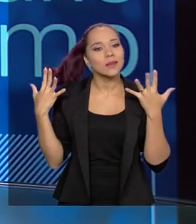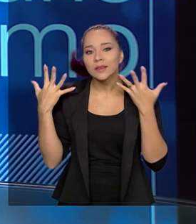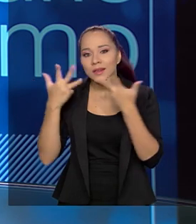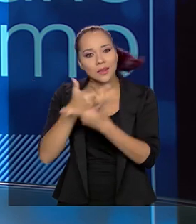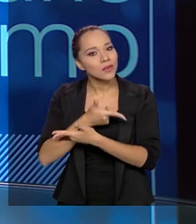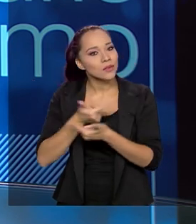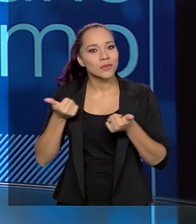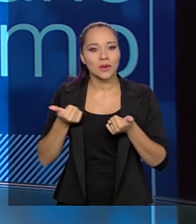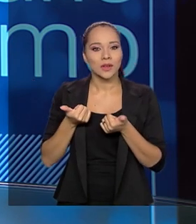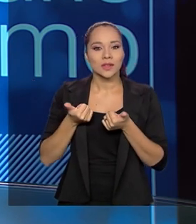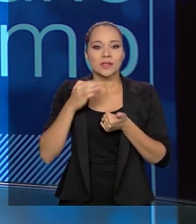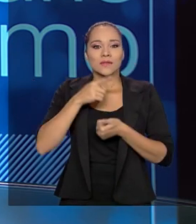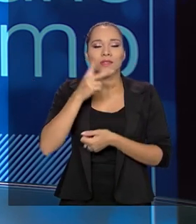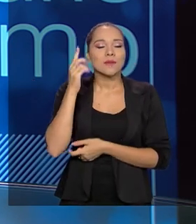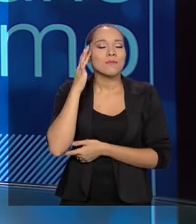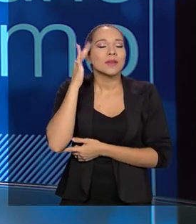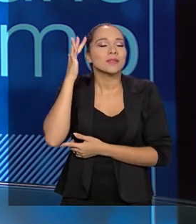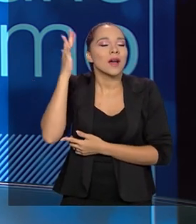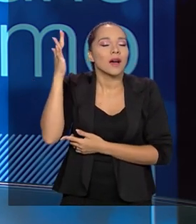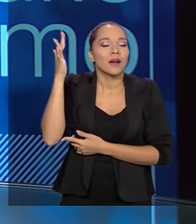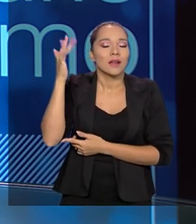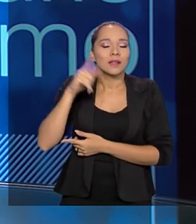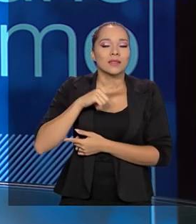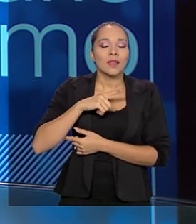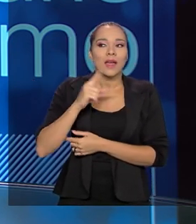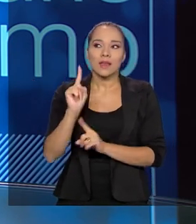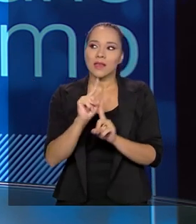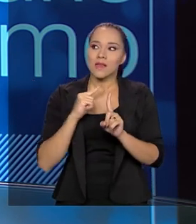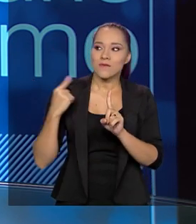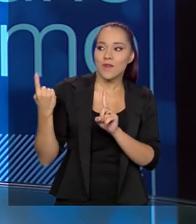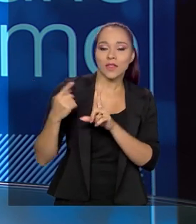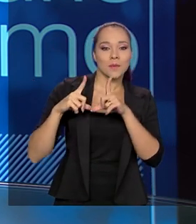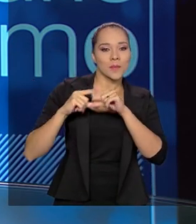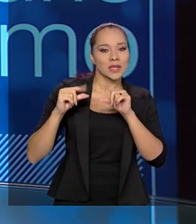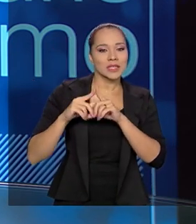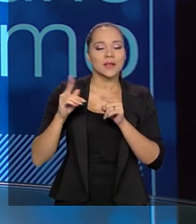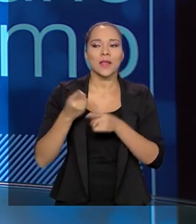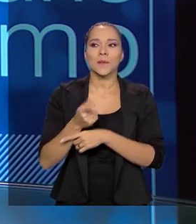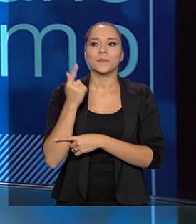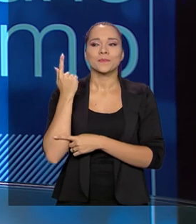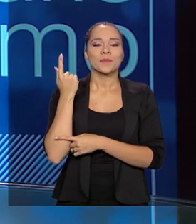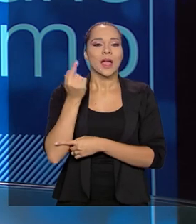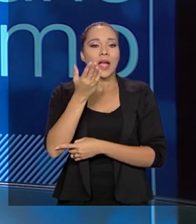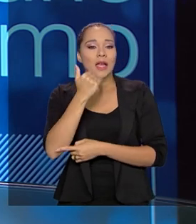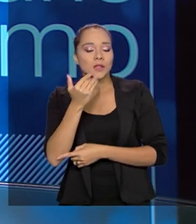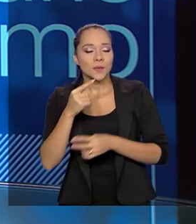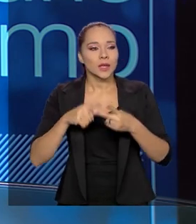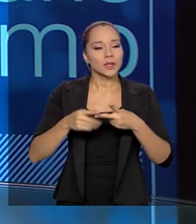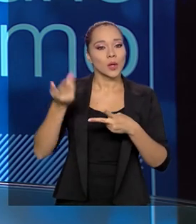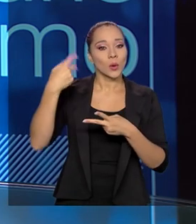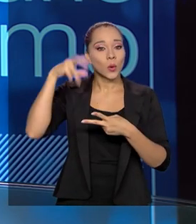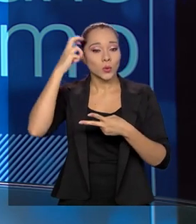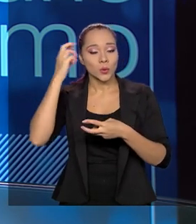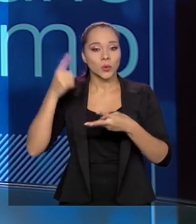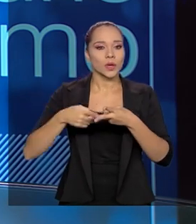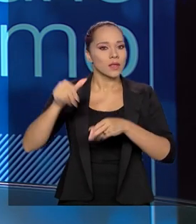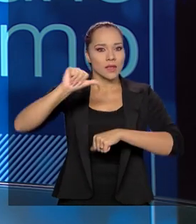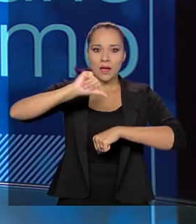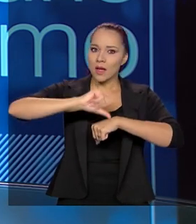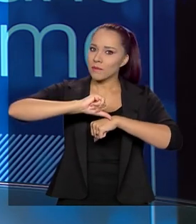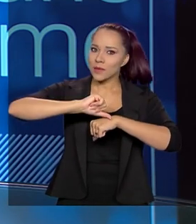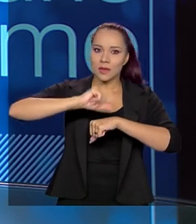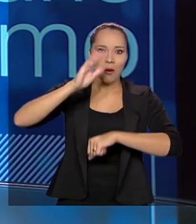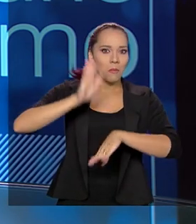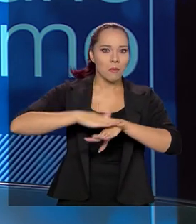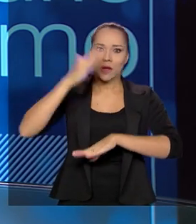Se você fechar seu olho aqui agora e pensar, nós temos aqui no nosso entorno de Brasília gastronomia, nós temos cultura, nós temos a capital mais bonita,